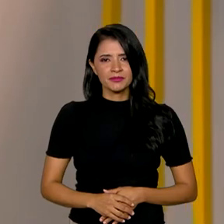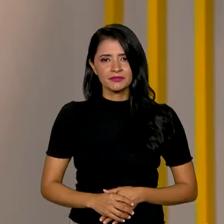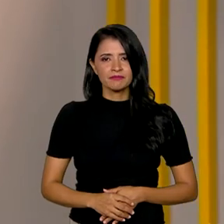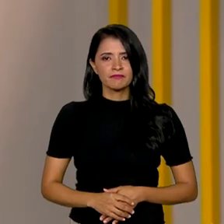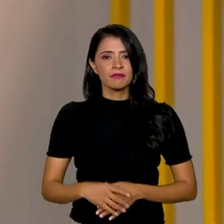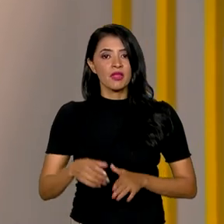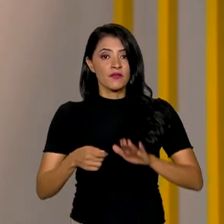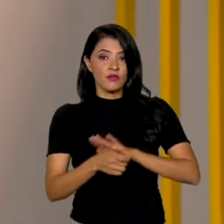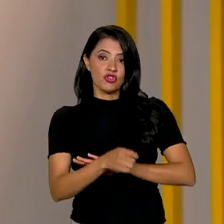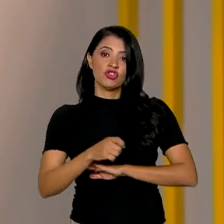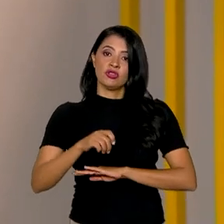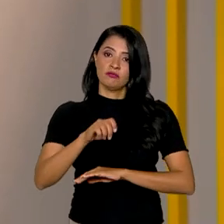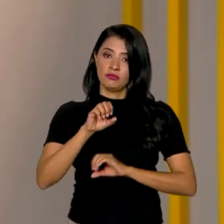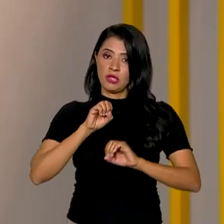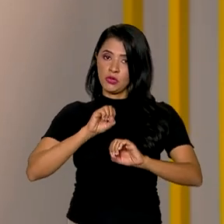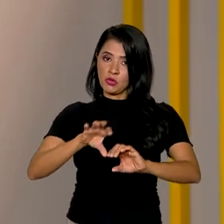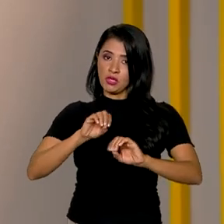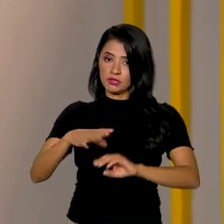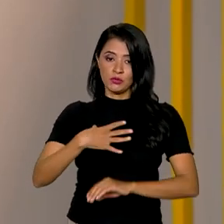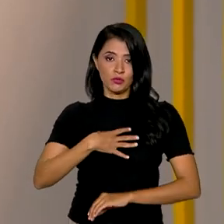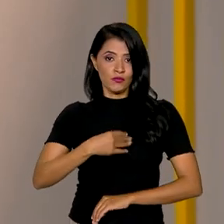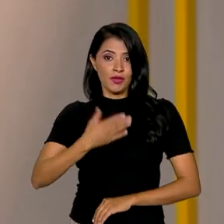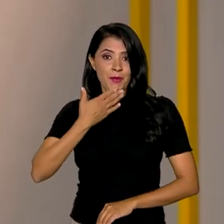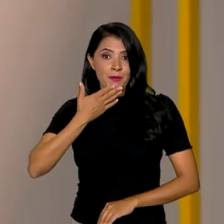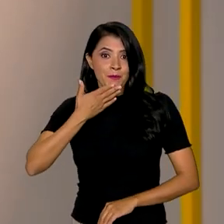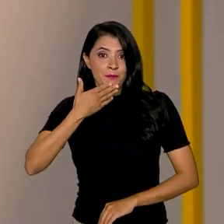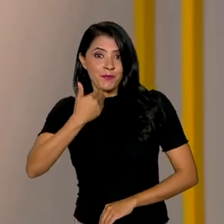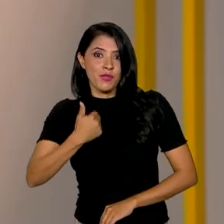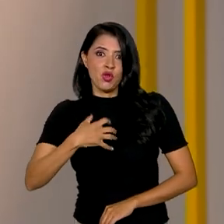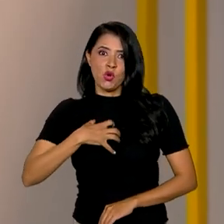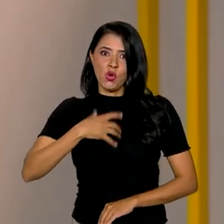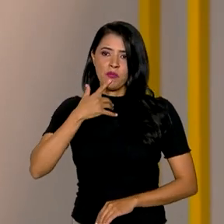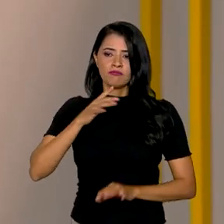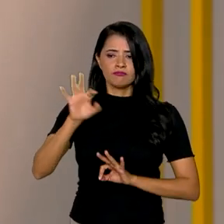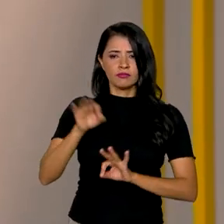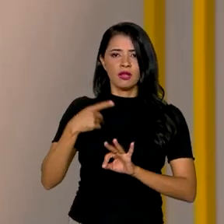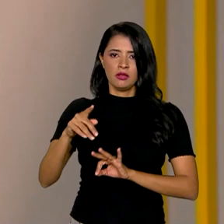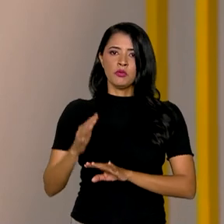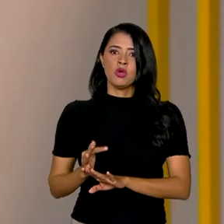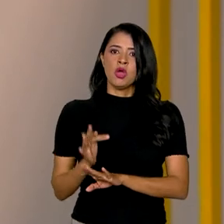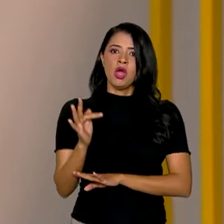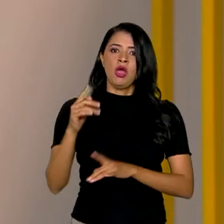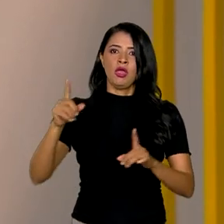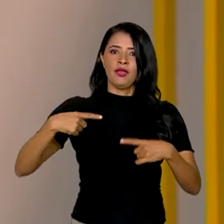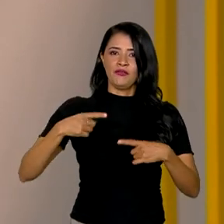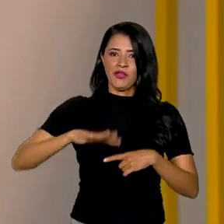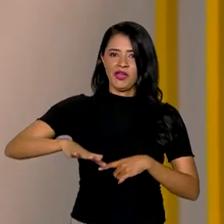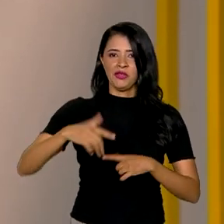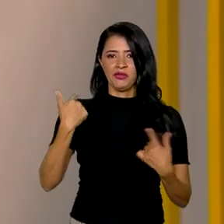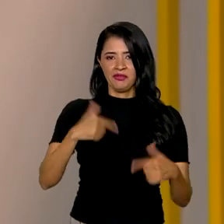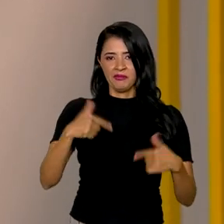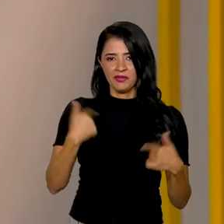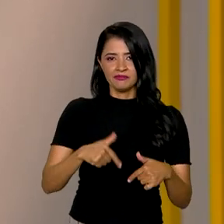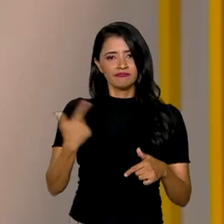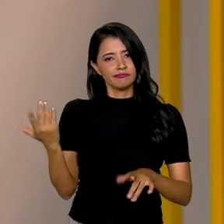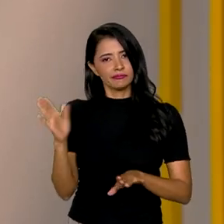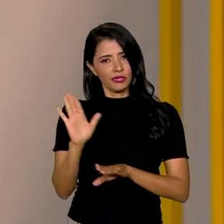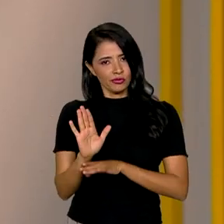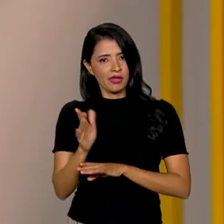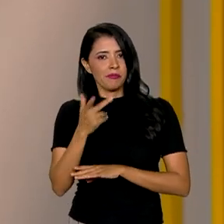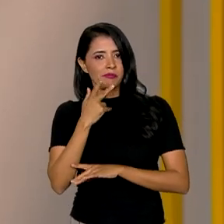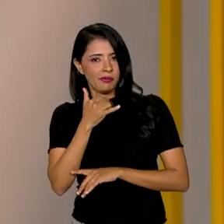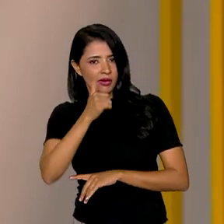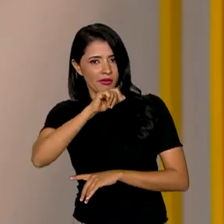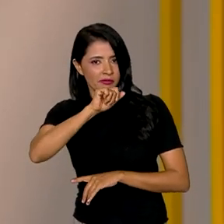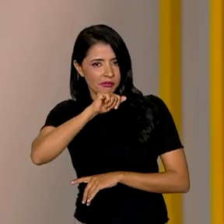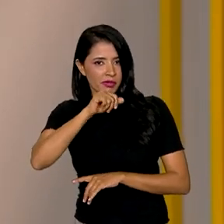Investir na educação dos filhos é a melhor maneira de prepará-los para os desafios do mundo do trabalho. E para ajudar os pais a